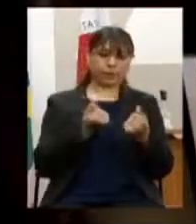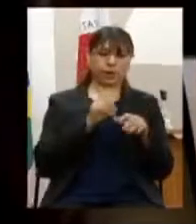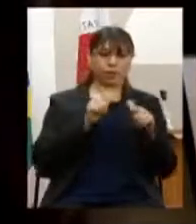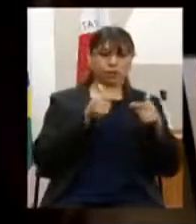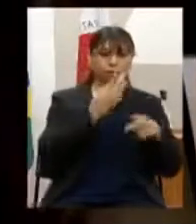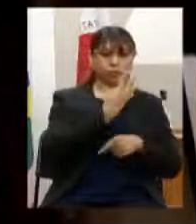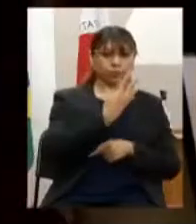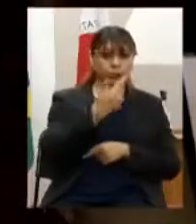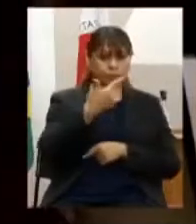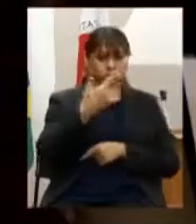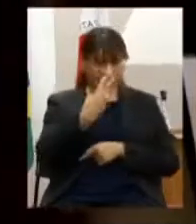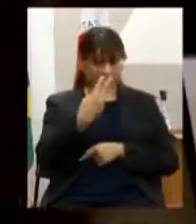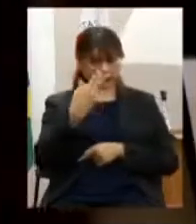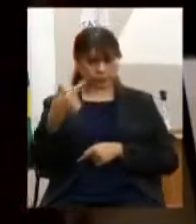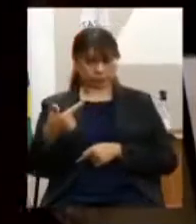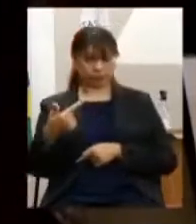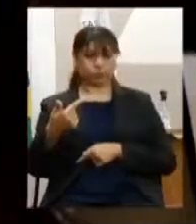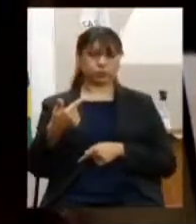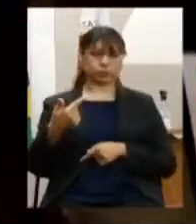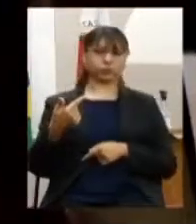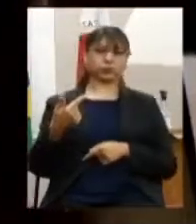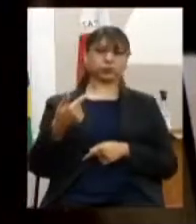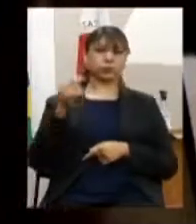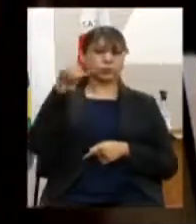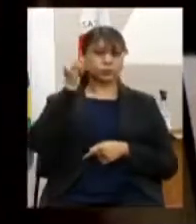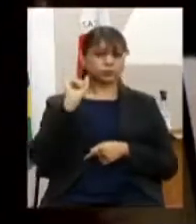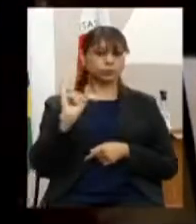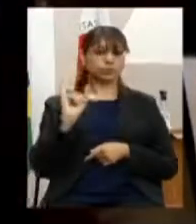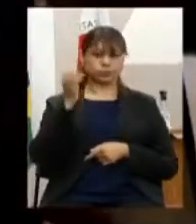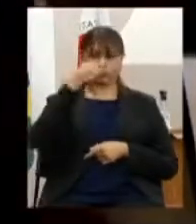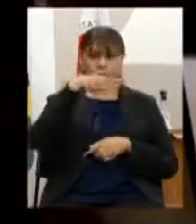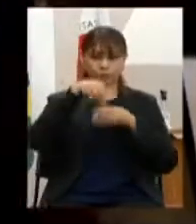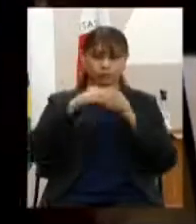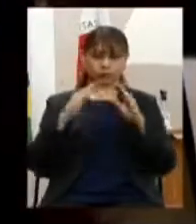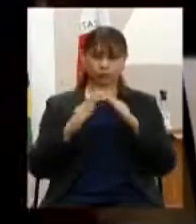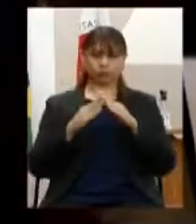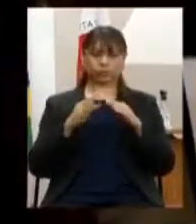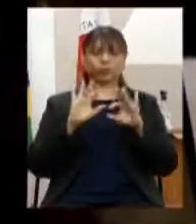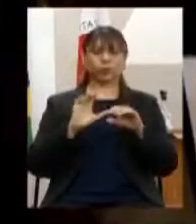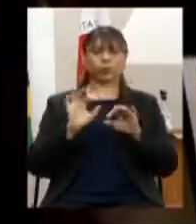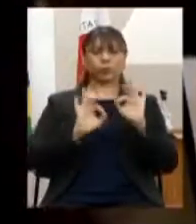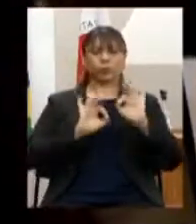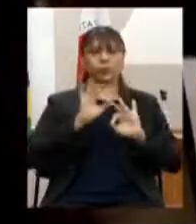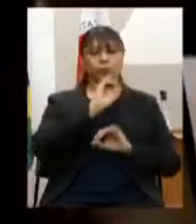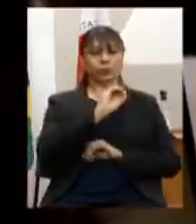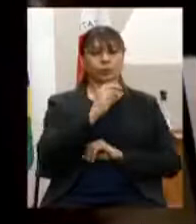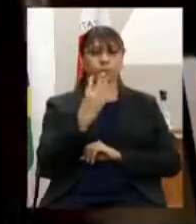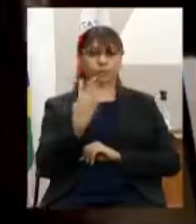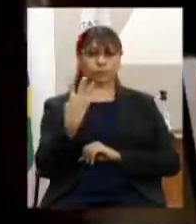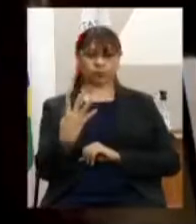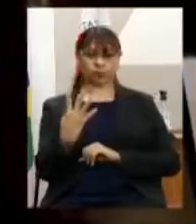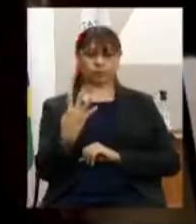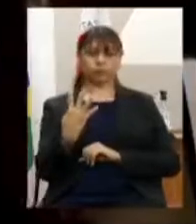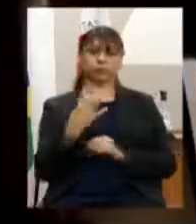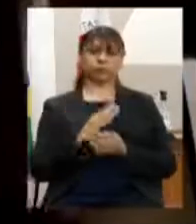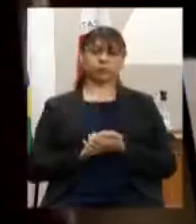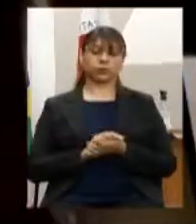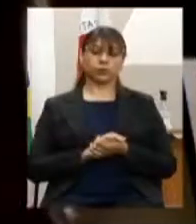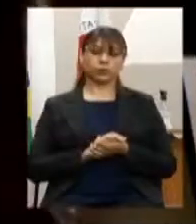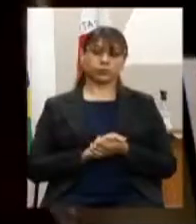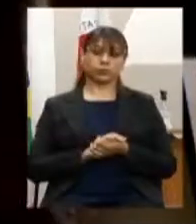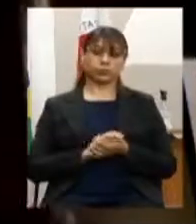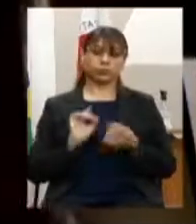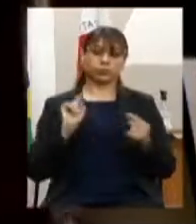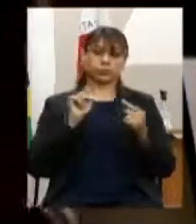-32 prevenção da violência doméstica do programa 034 polícia extensiva com